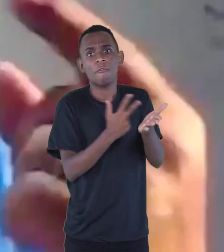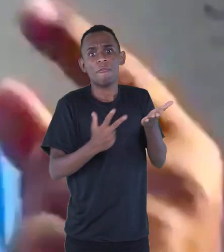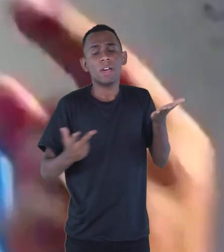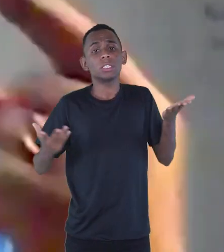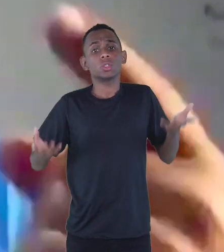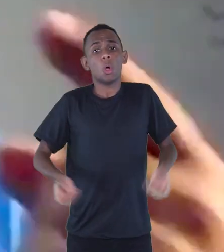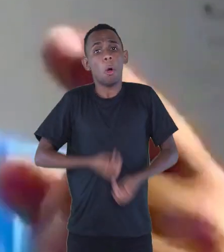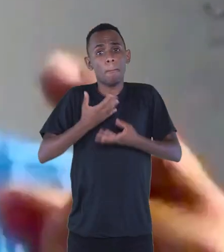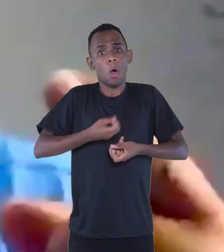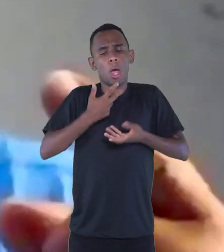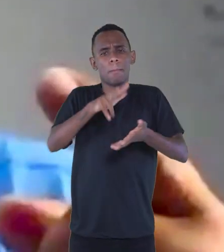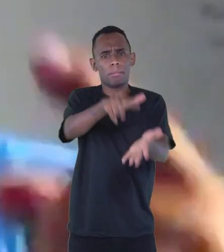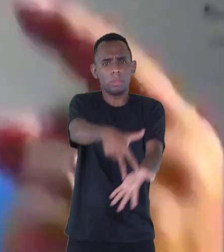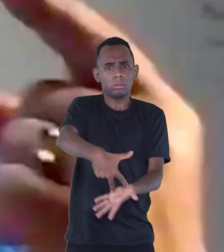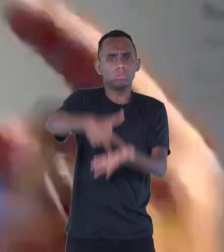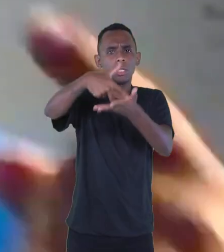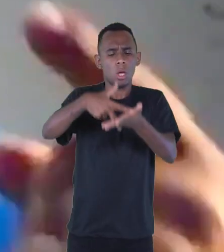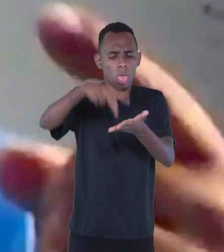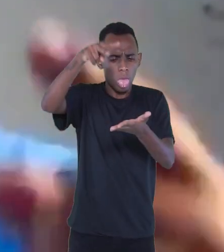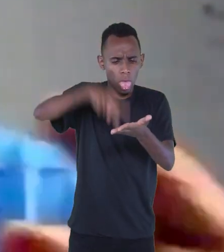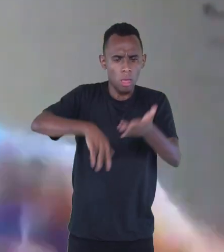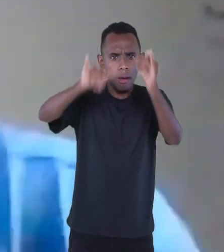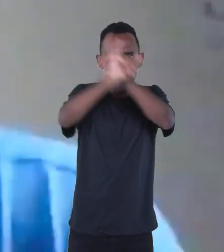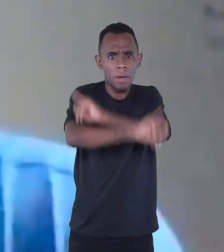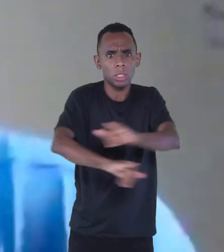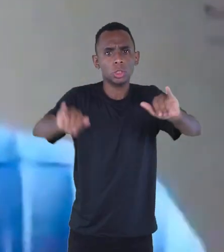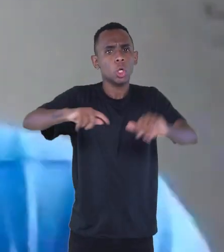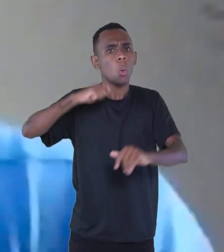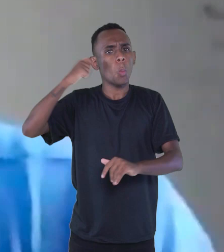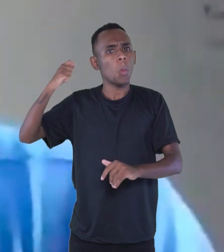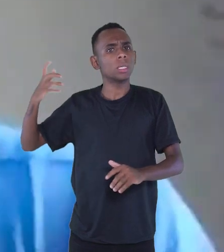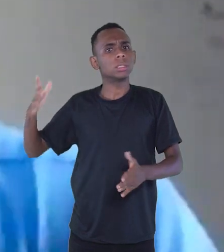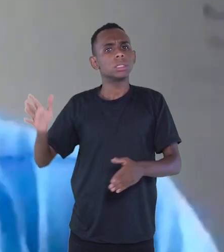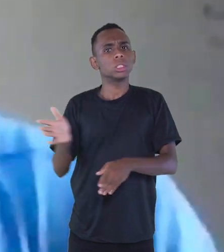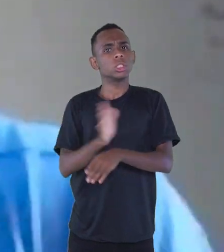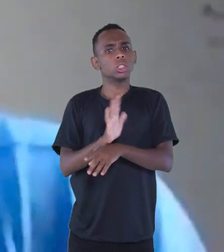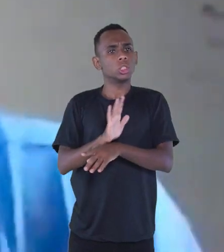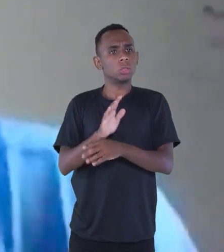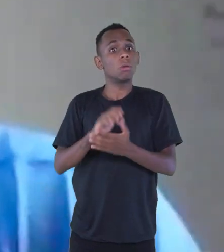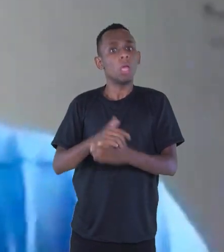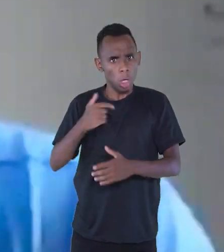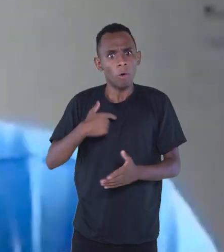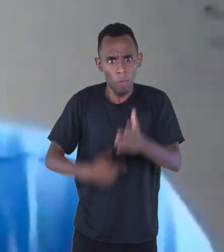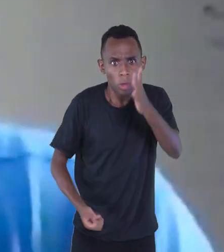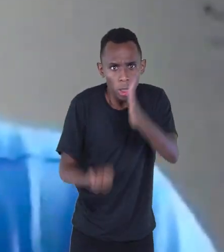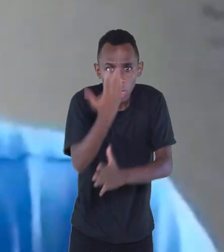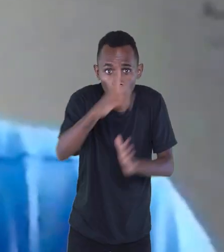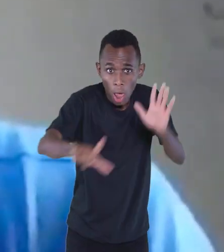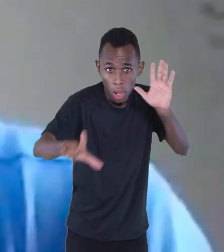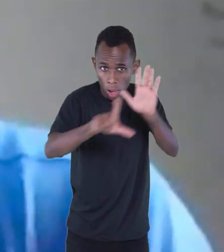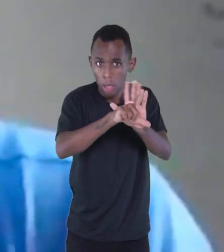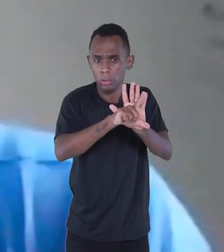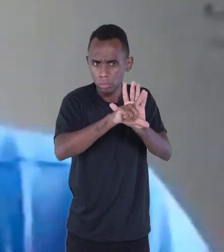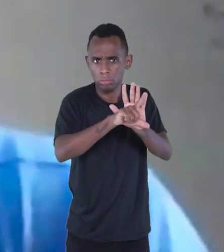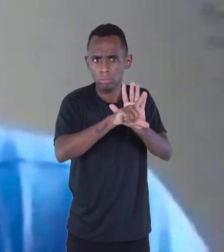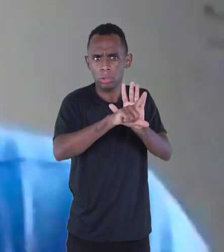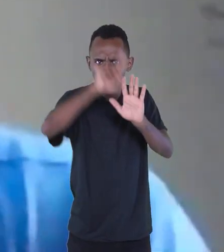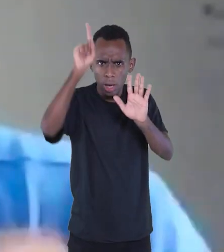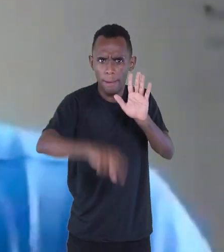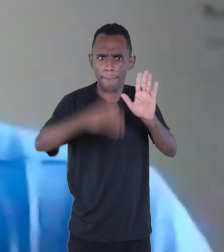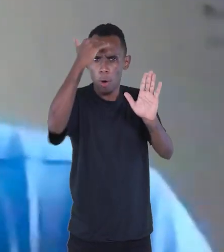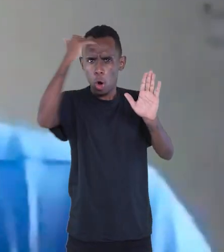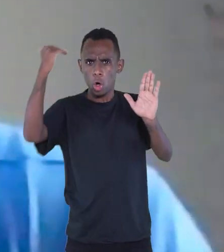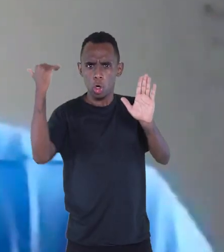ser lidos no plenário por uma atriz de cinema. Eu vou criar essa lei e ela há de vigorar